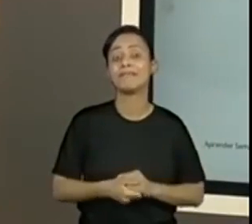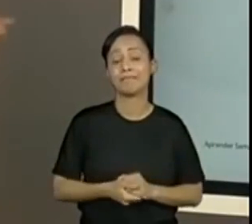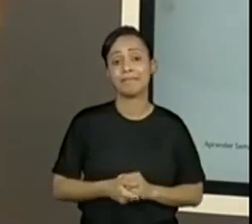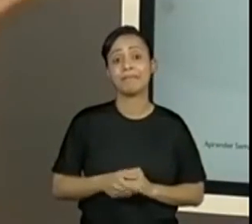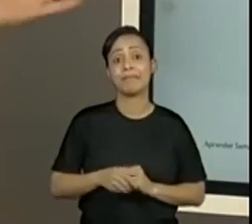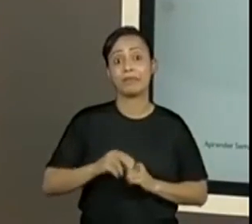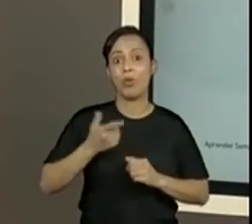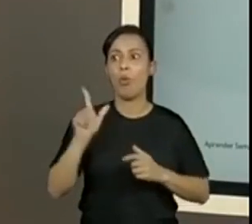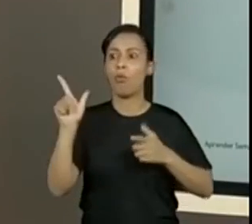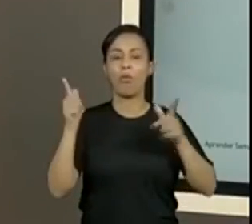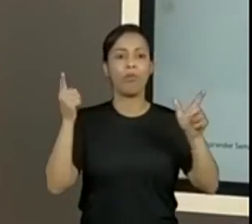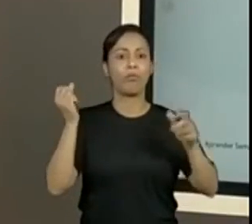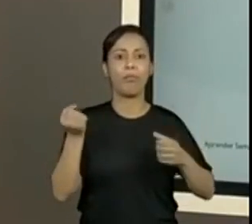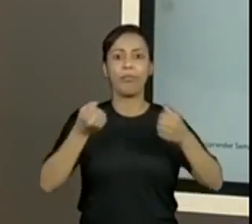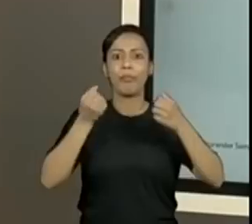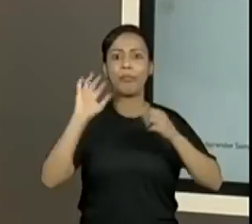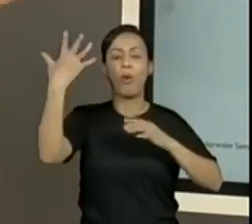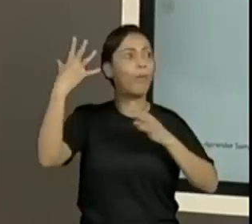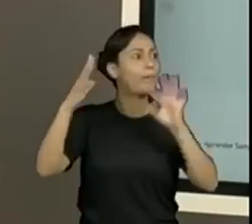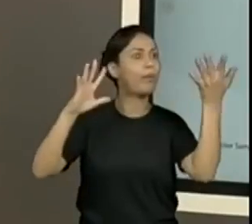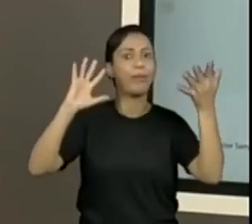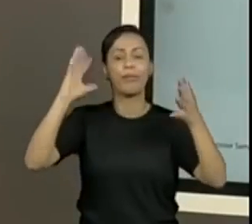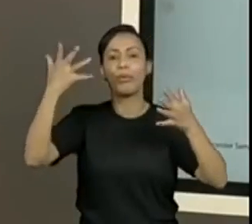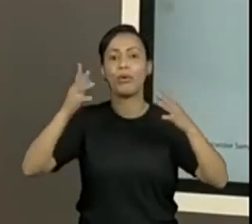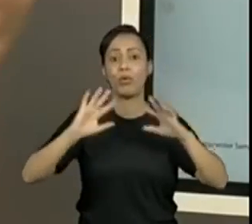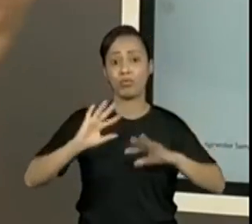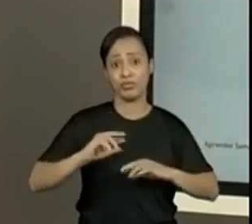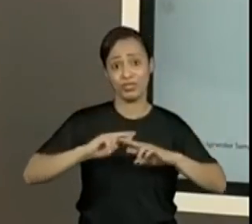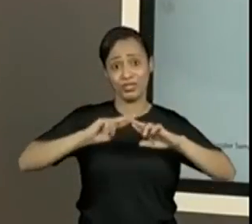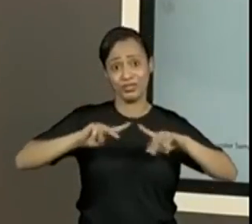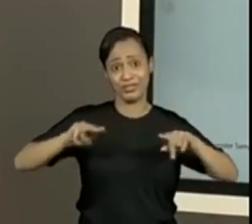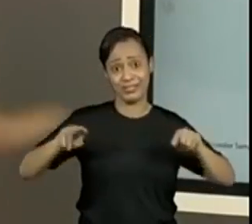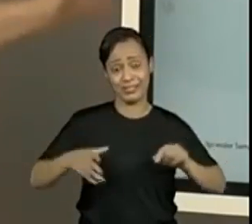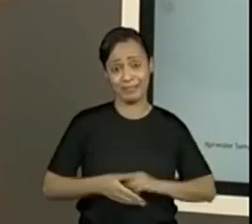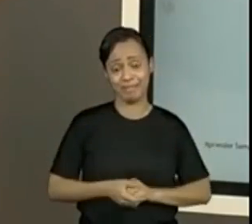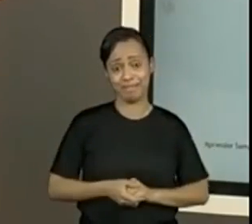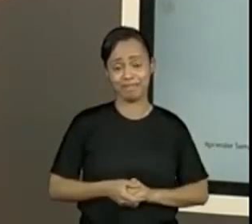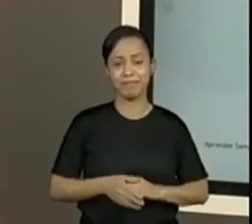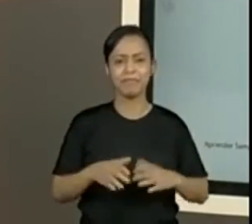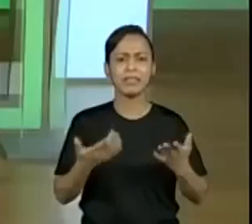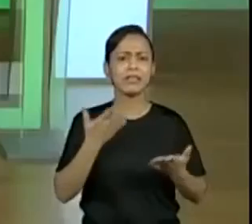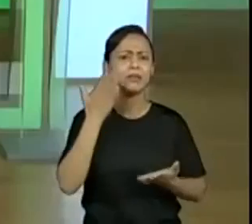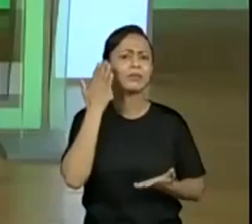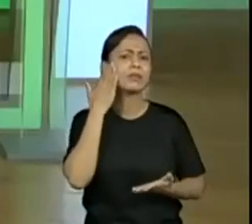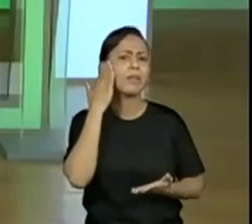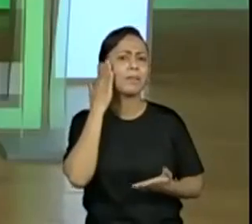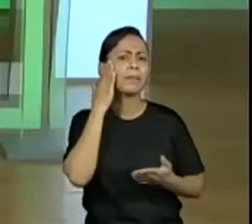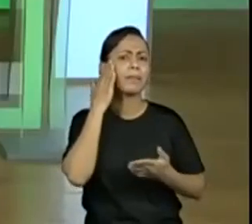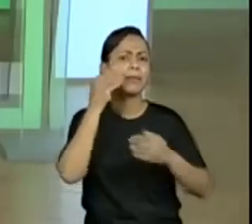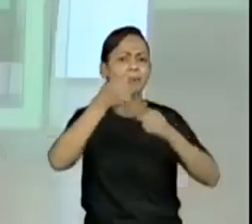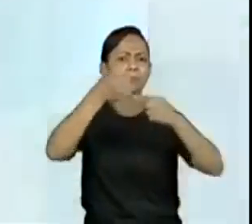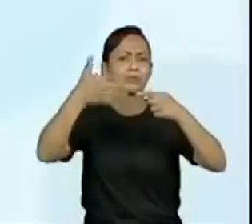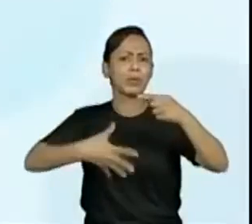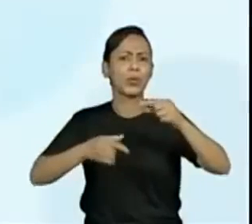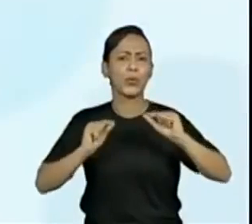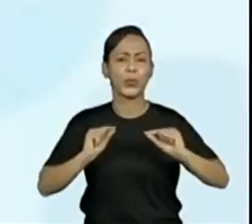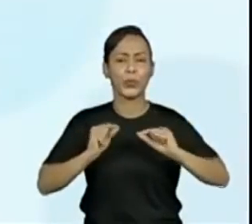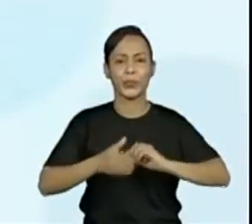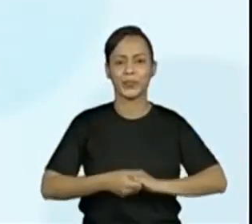ter acontecido com essa vacinação? Mas a gente vai começar por ela. Vamos lá. Olha só.